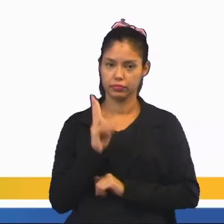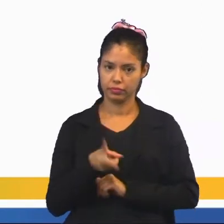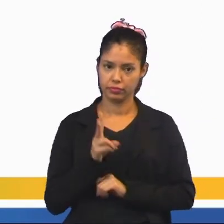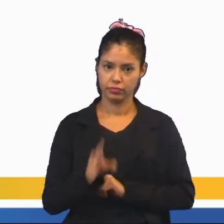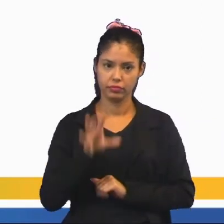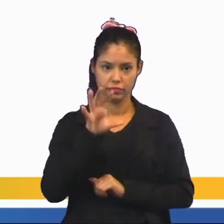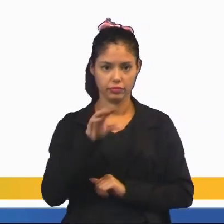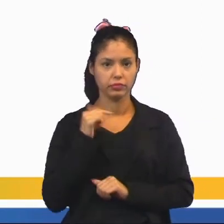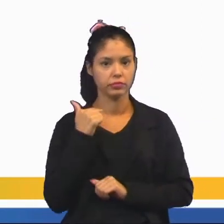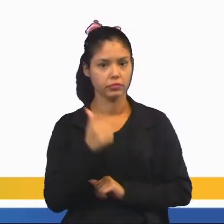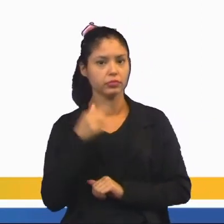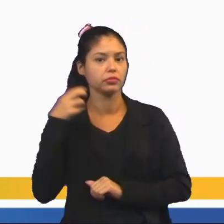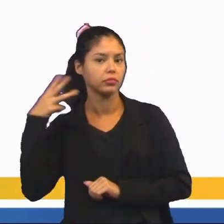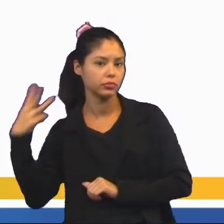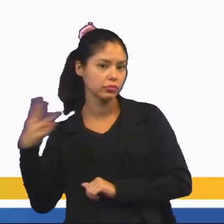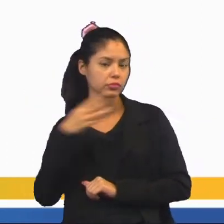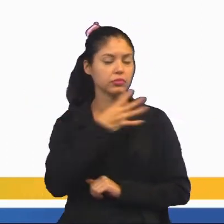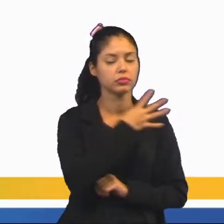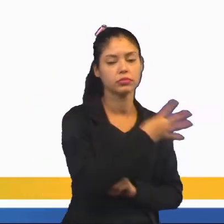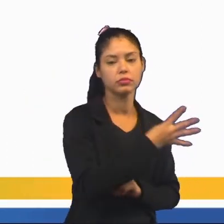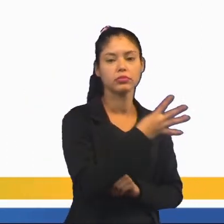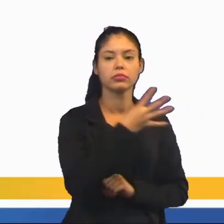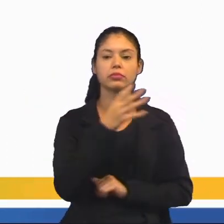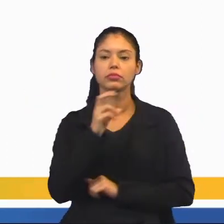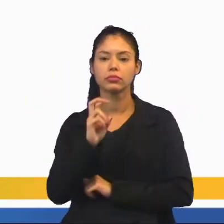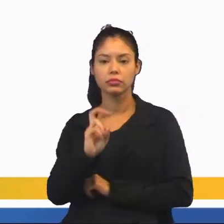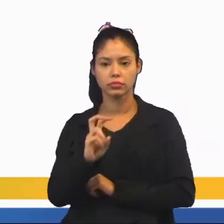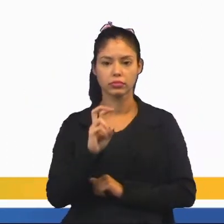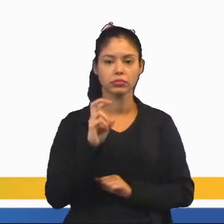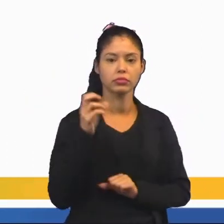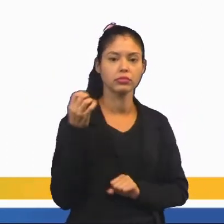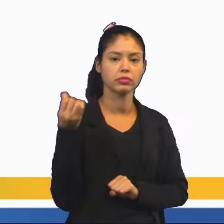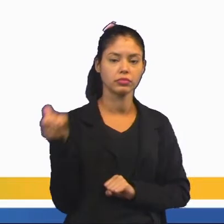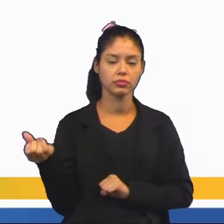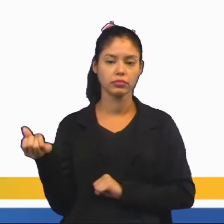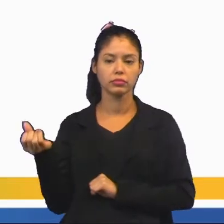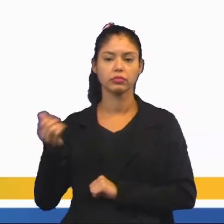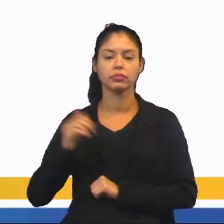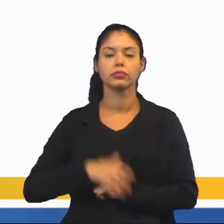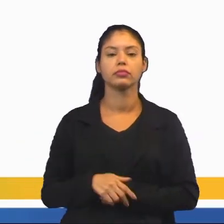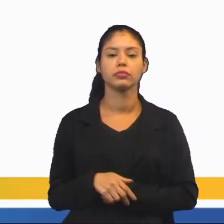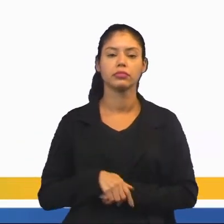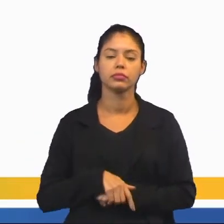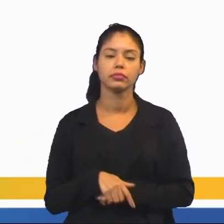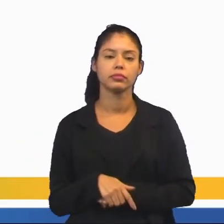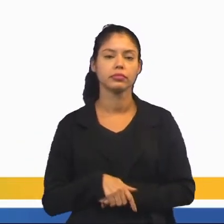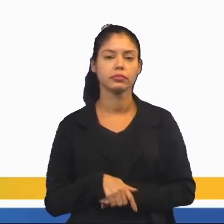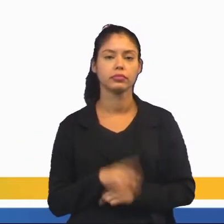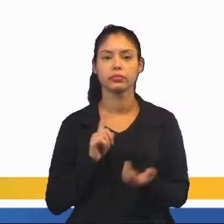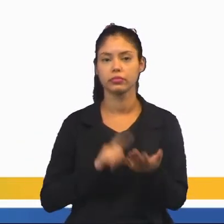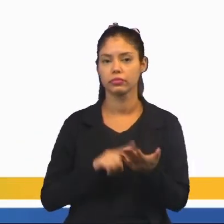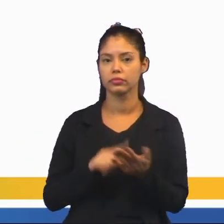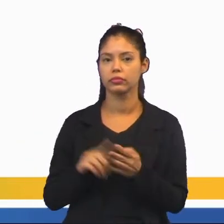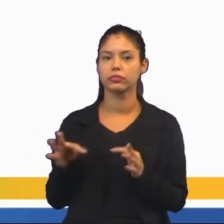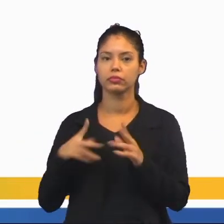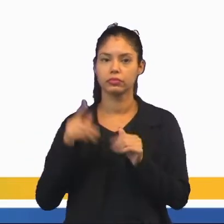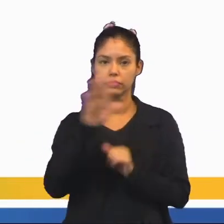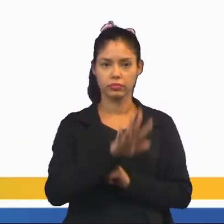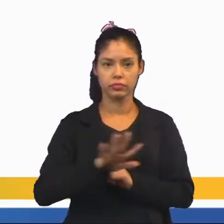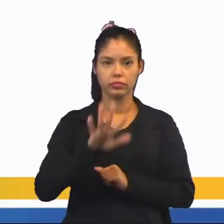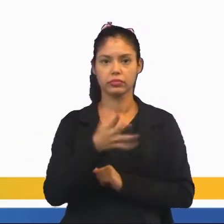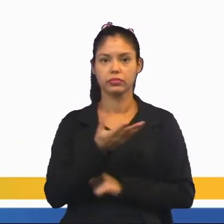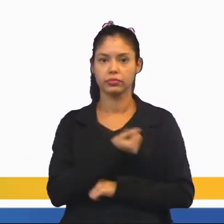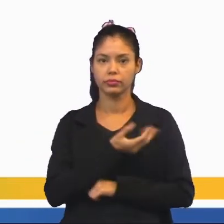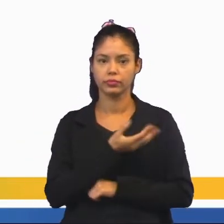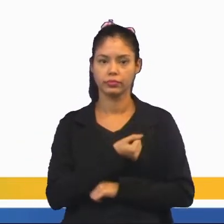Da mesma forma, o 2, o 3, o 4, o 5 e o 6. Combinando com todos os